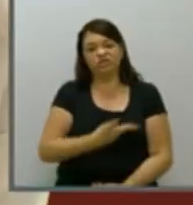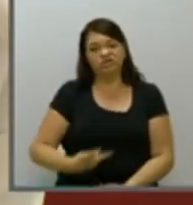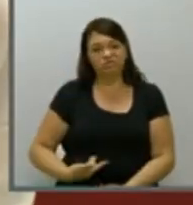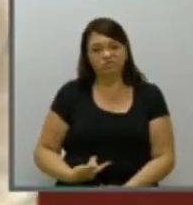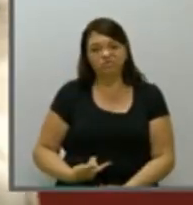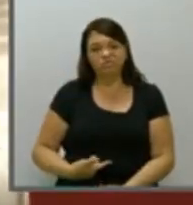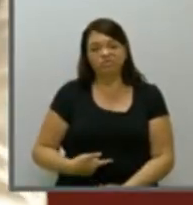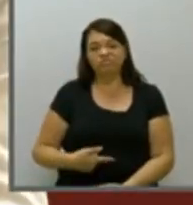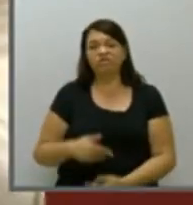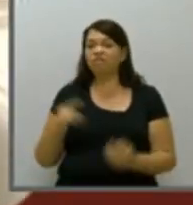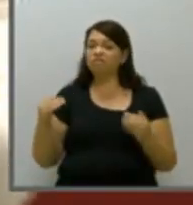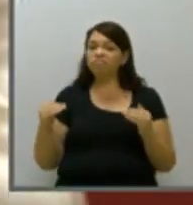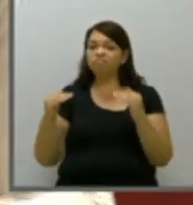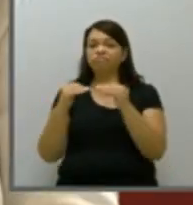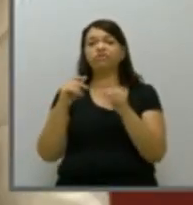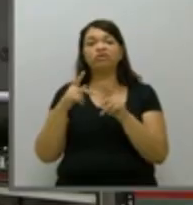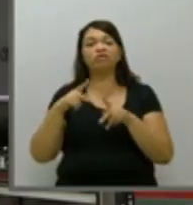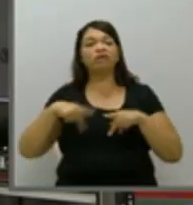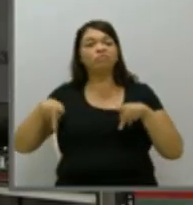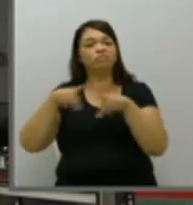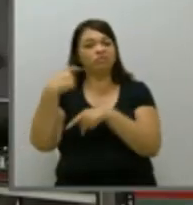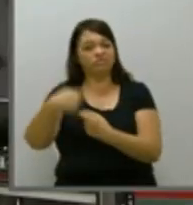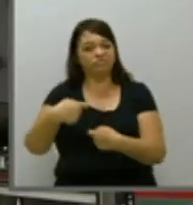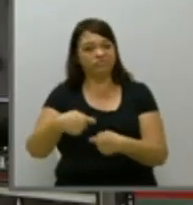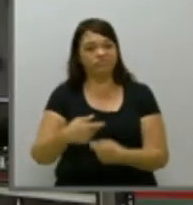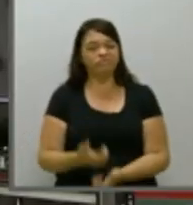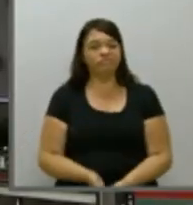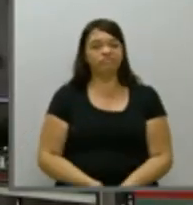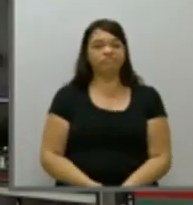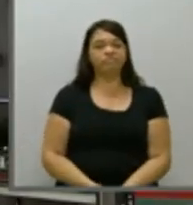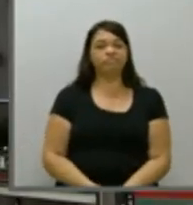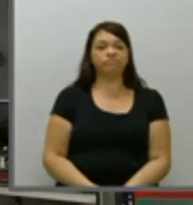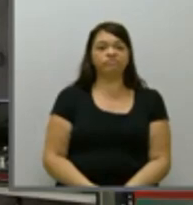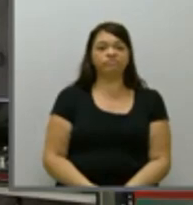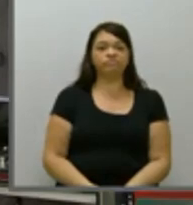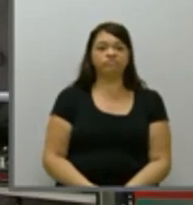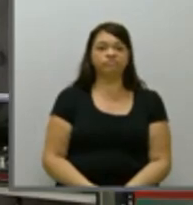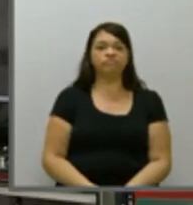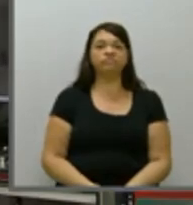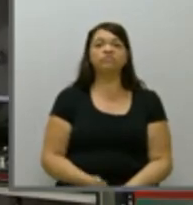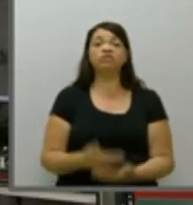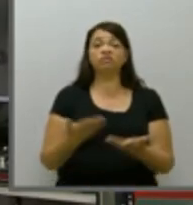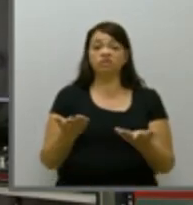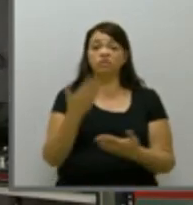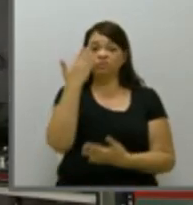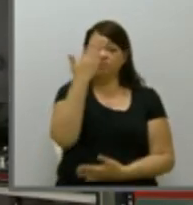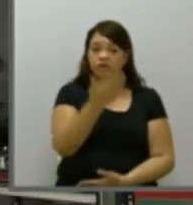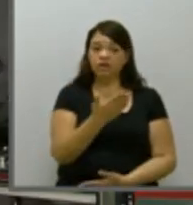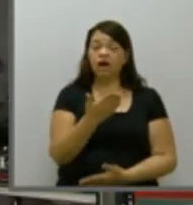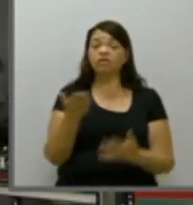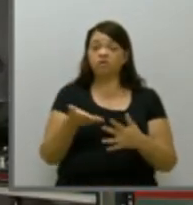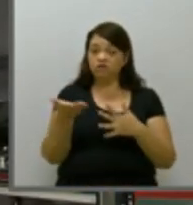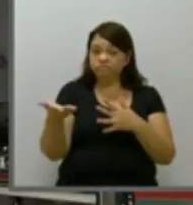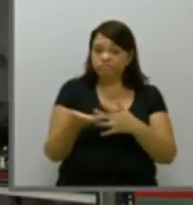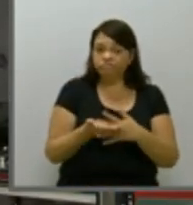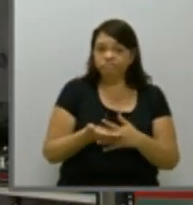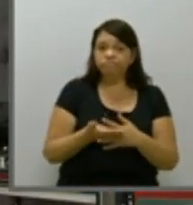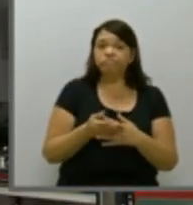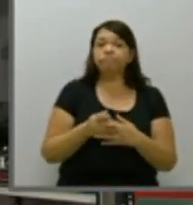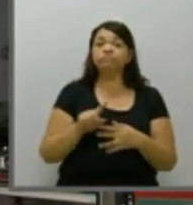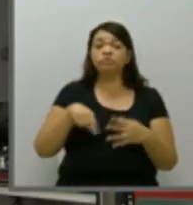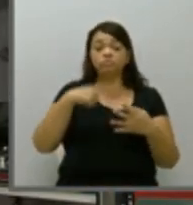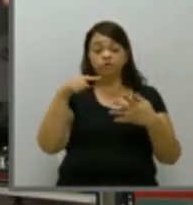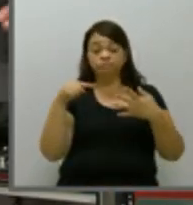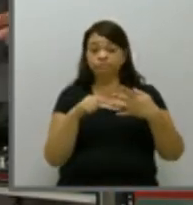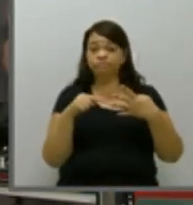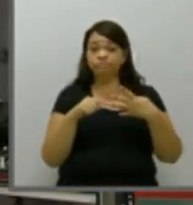com aquilo que a população precisa obrigado candidato assim encerramos este bloco do debate vamos a mais um intervalo e o próximo bloco